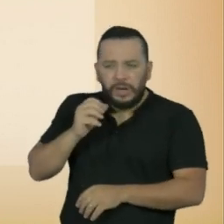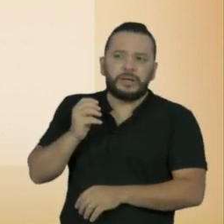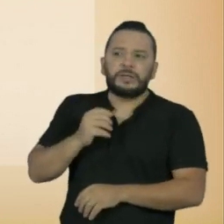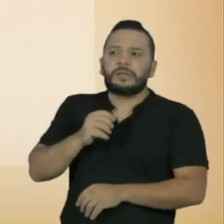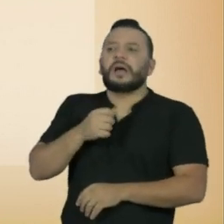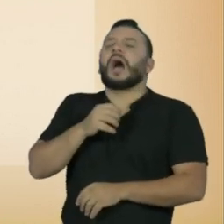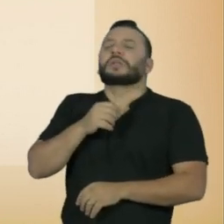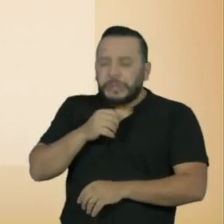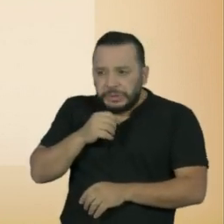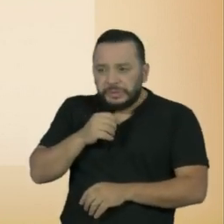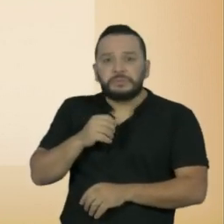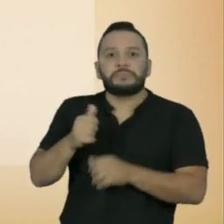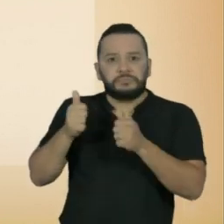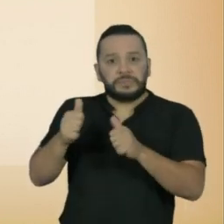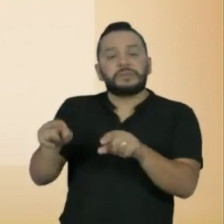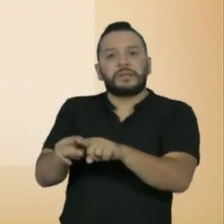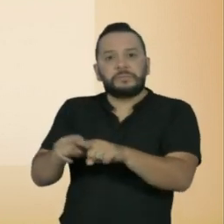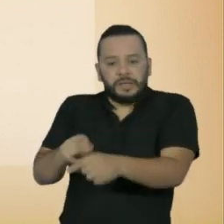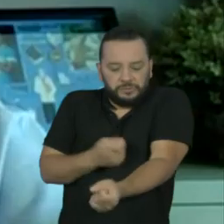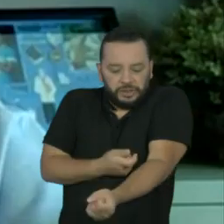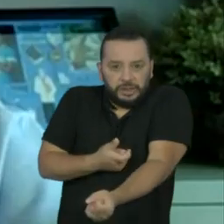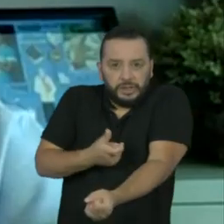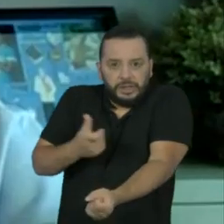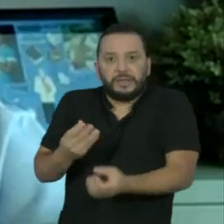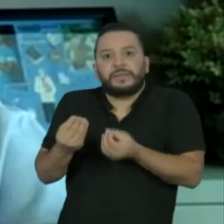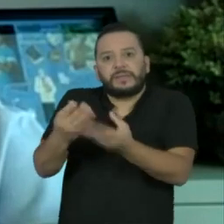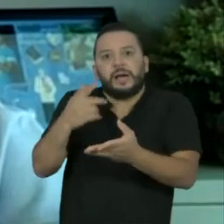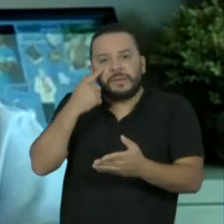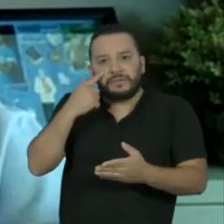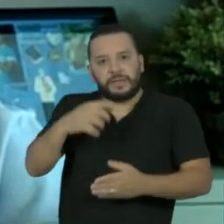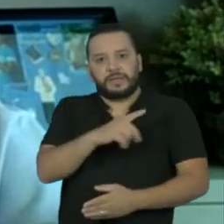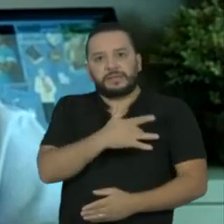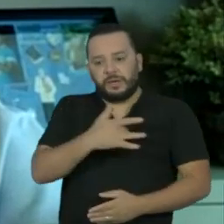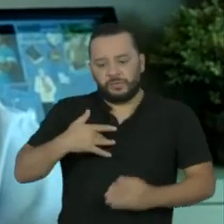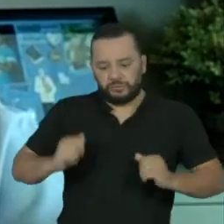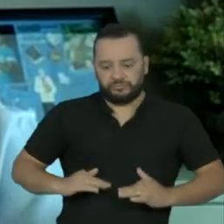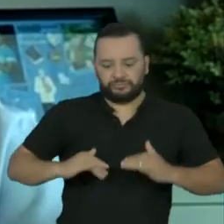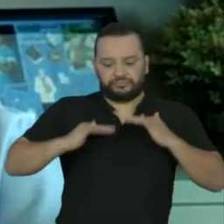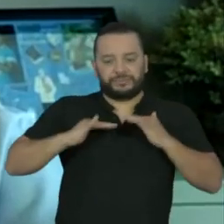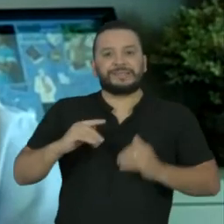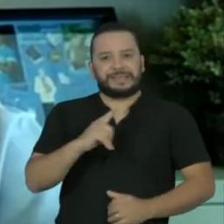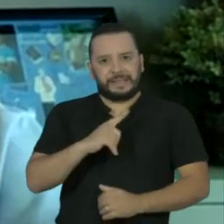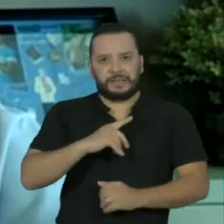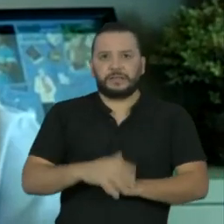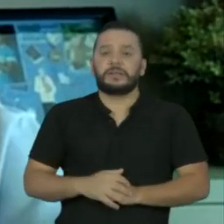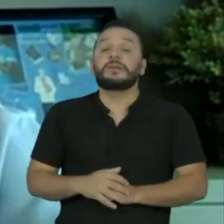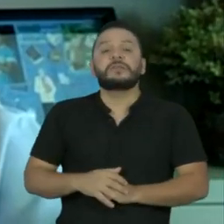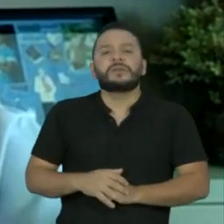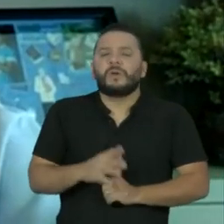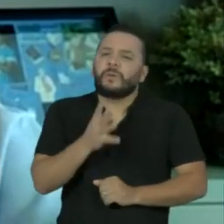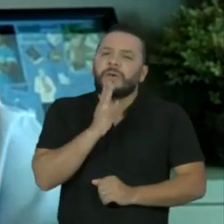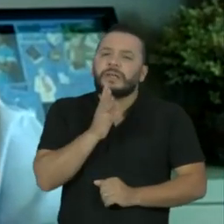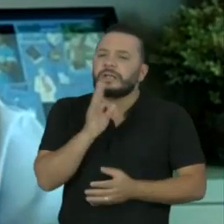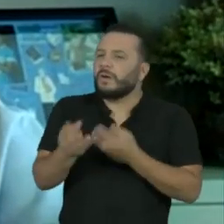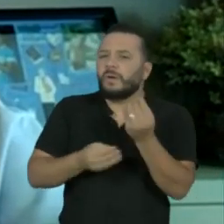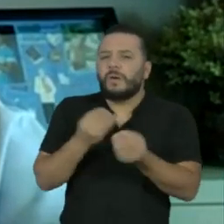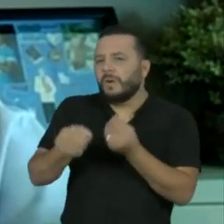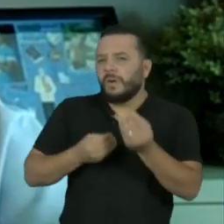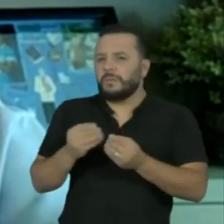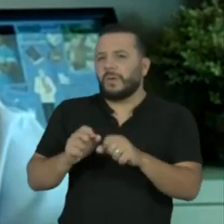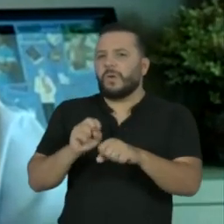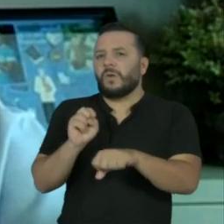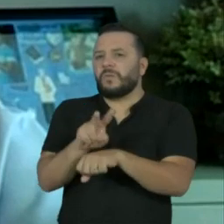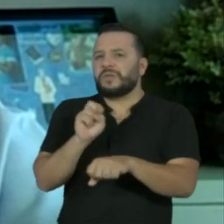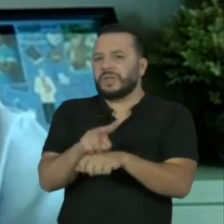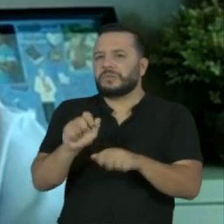um pouco de sangue para análise dos anticorpos. Dessa forma, nós vamos conhecer qual é o estado verdadeiro dessa infecção, uma vez